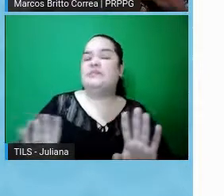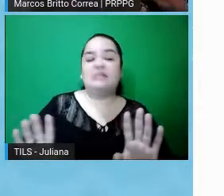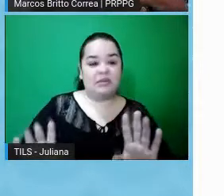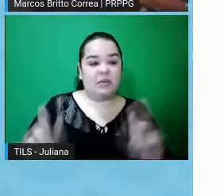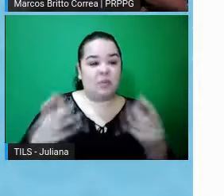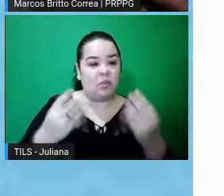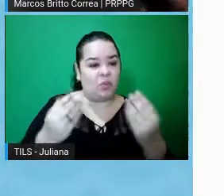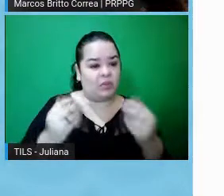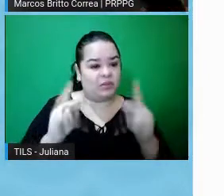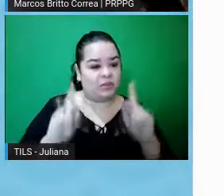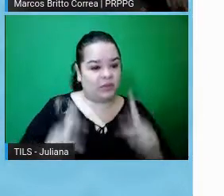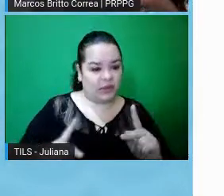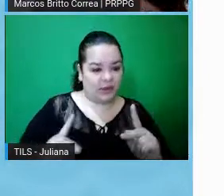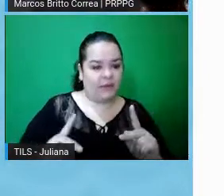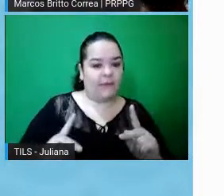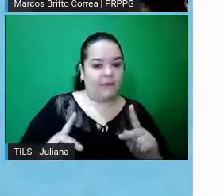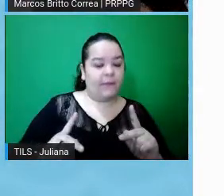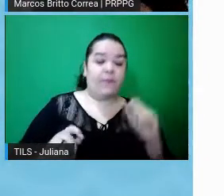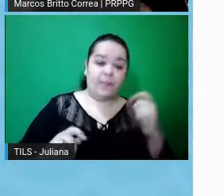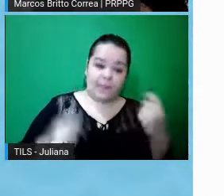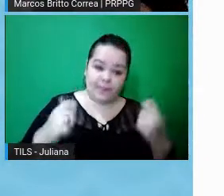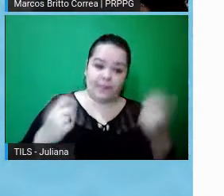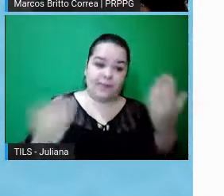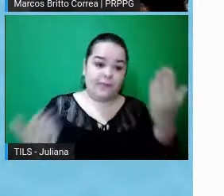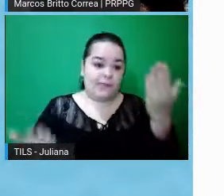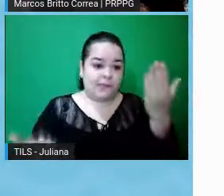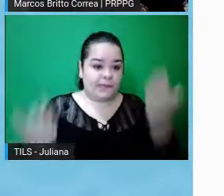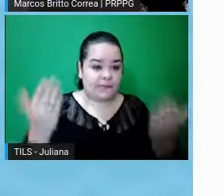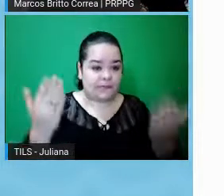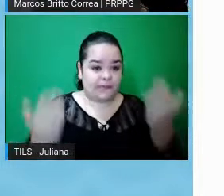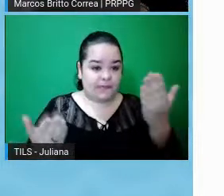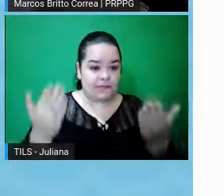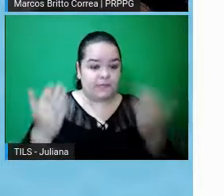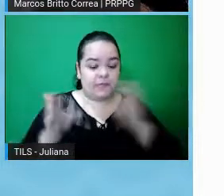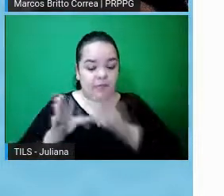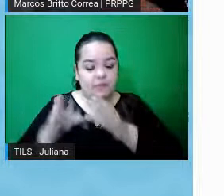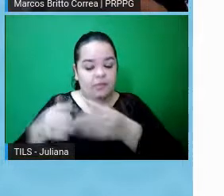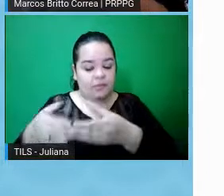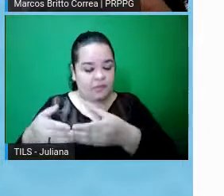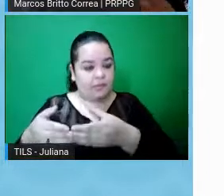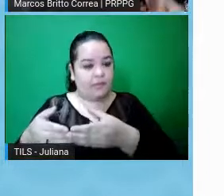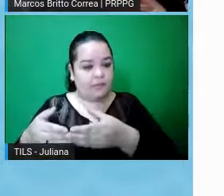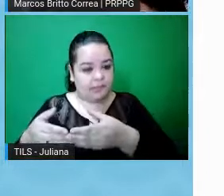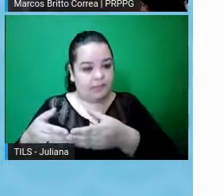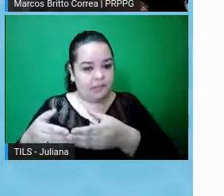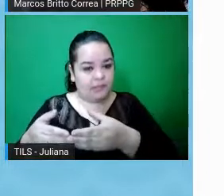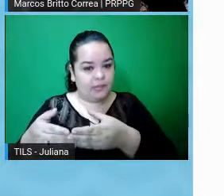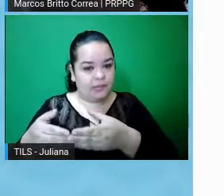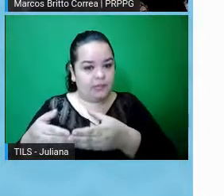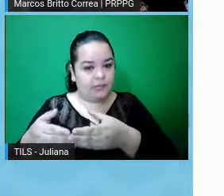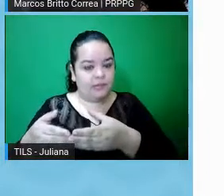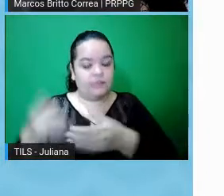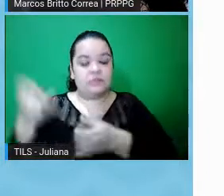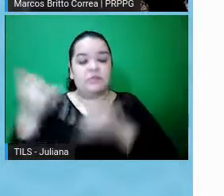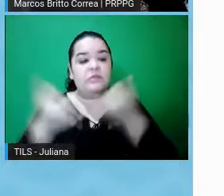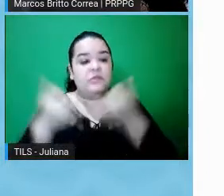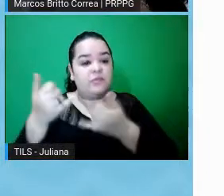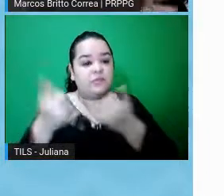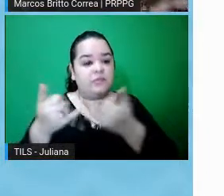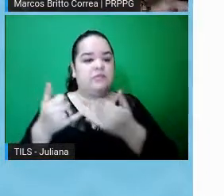Então, é um aspecto que é bem olhado pelos comitês de ética, tá, tem um campo de informações complementares,